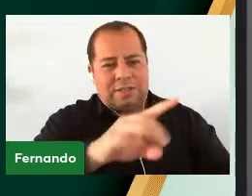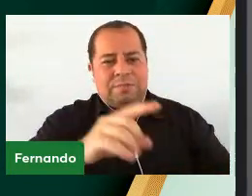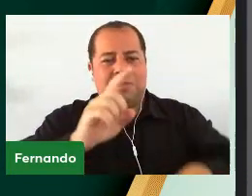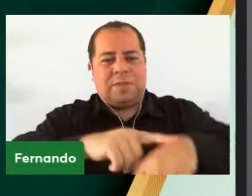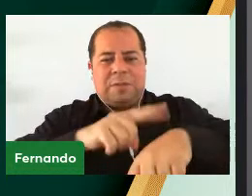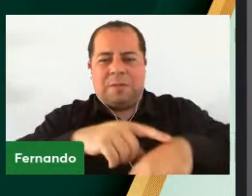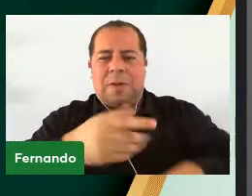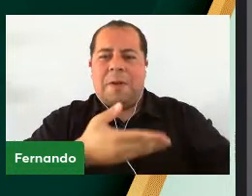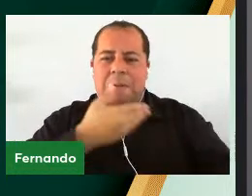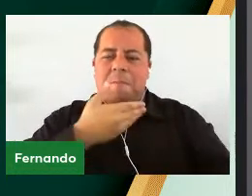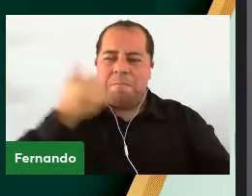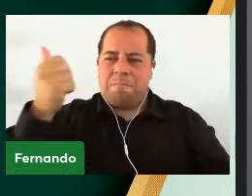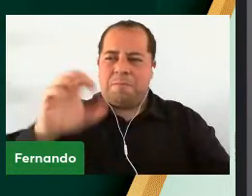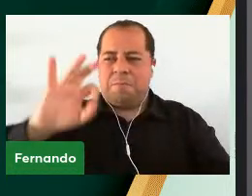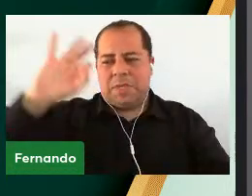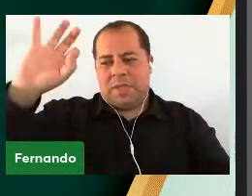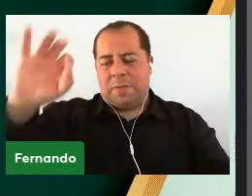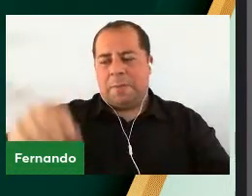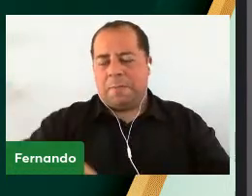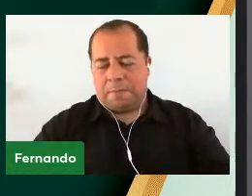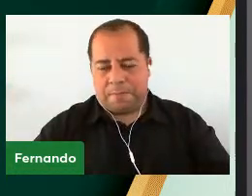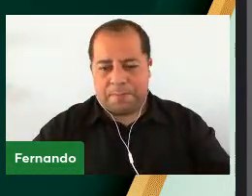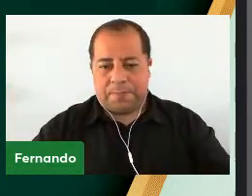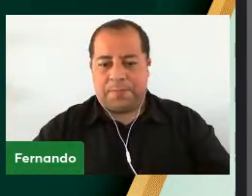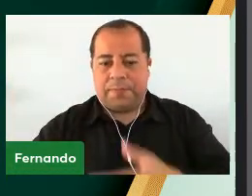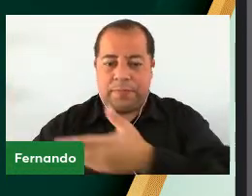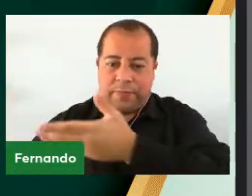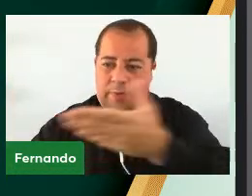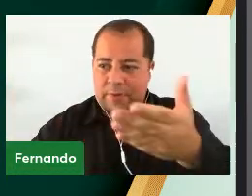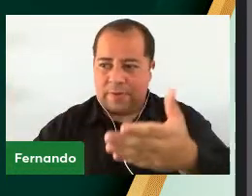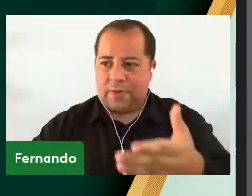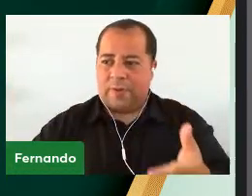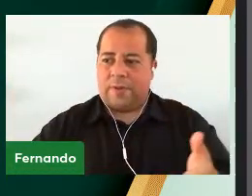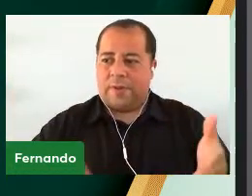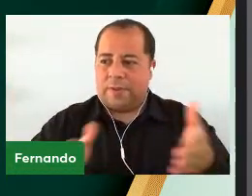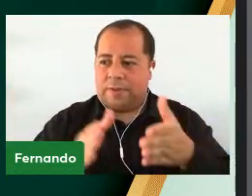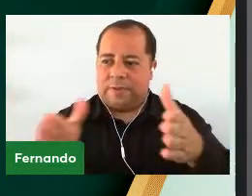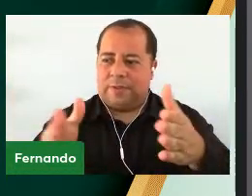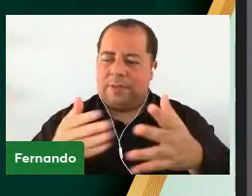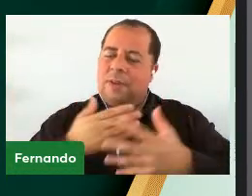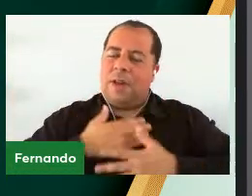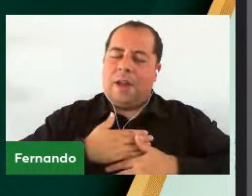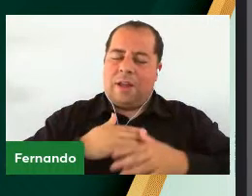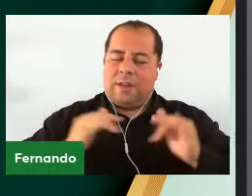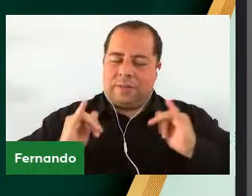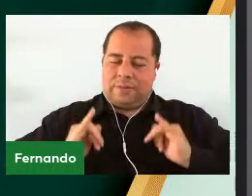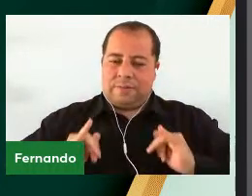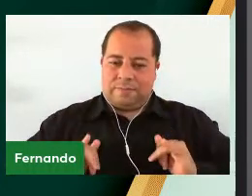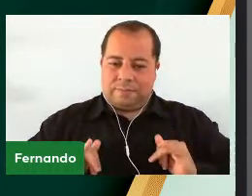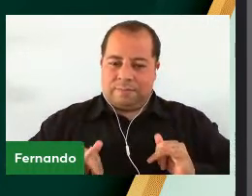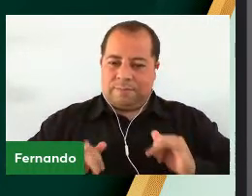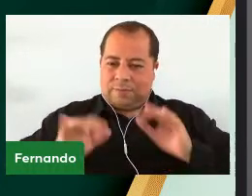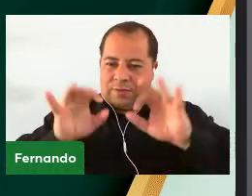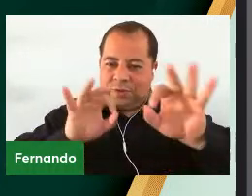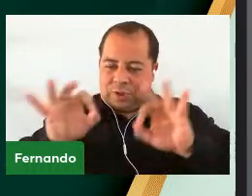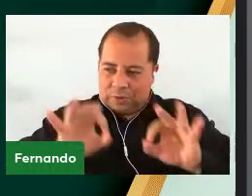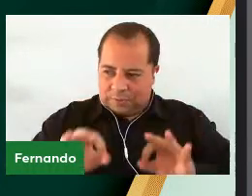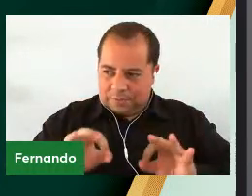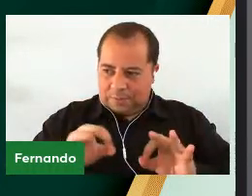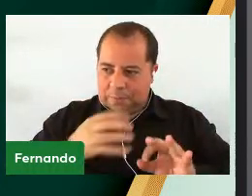E para finalizar Então Na carreira de vocês Fiquem tranquilos Se prepararam Para tal